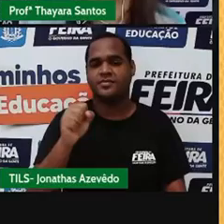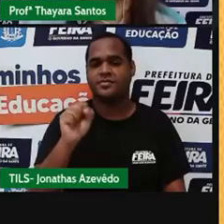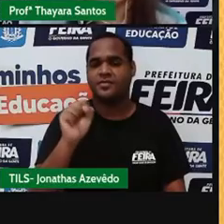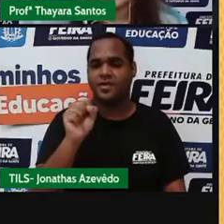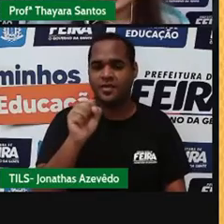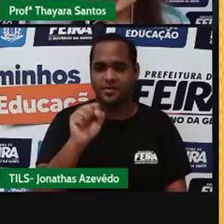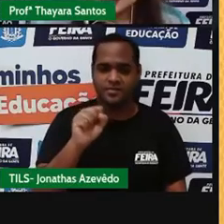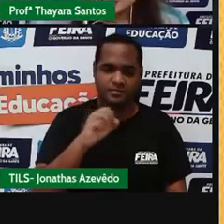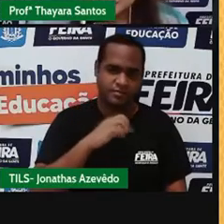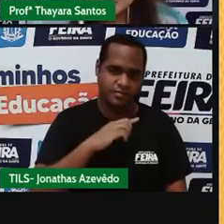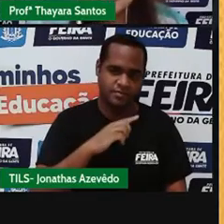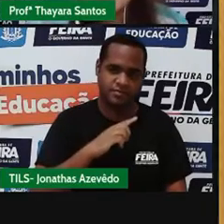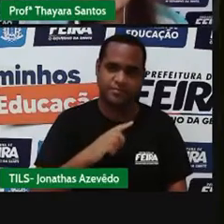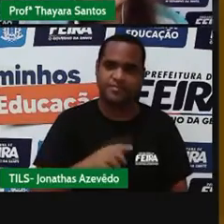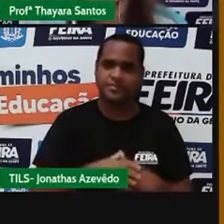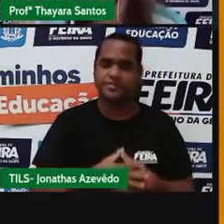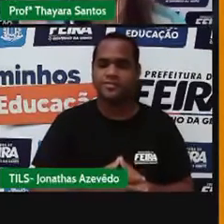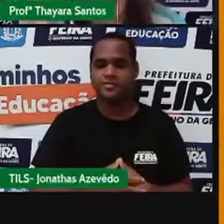oito elétrons.